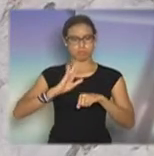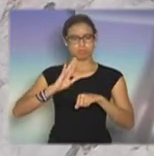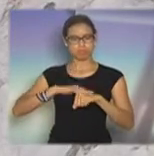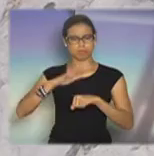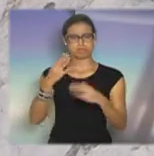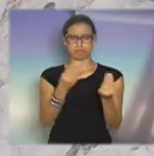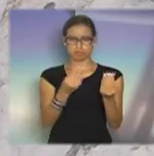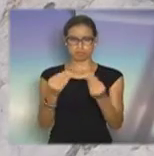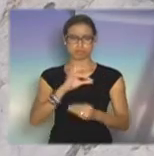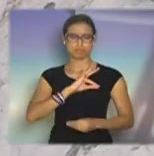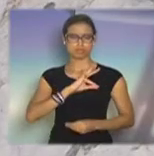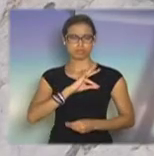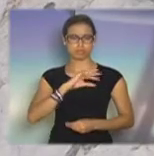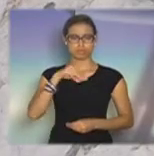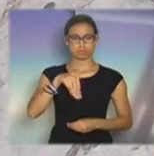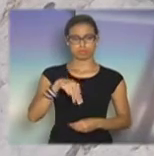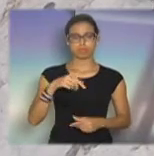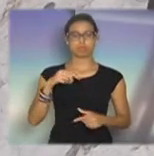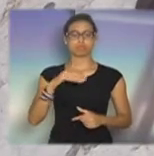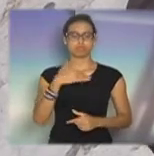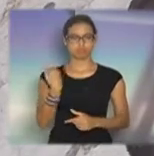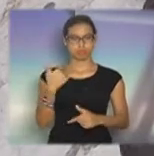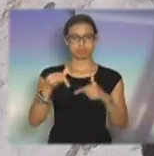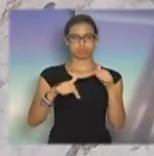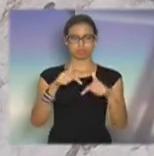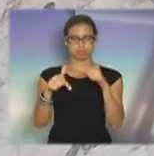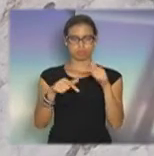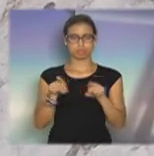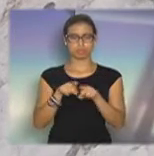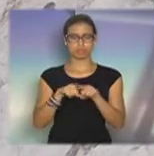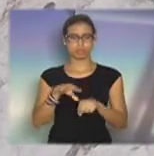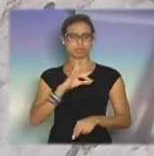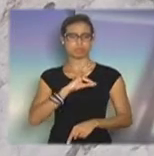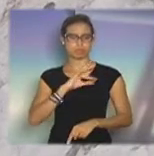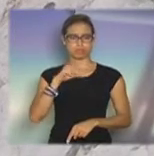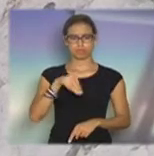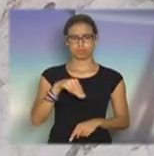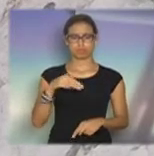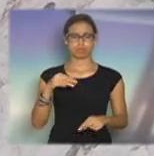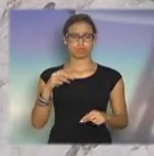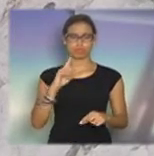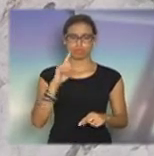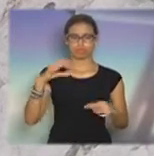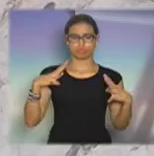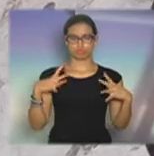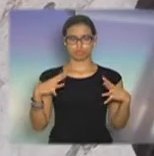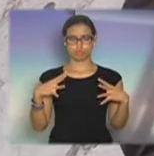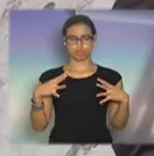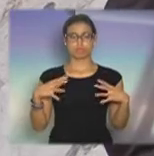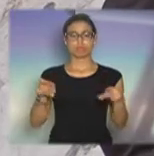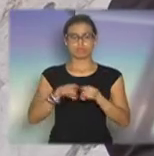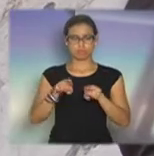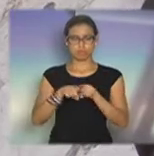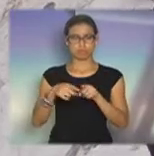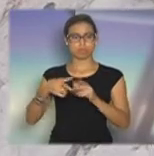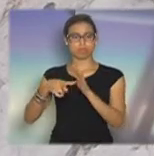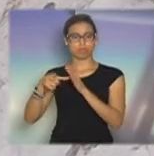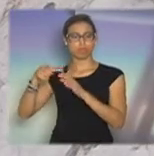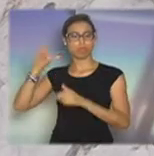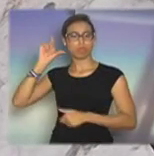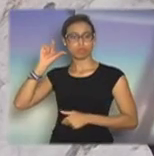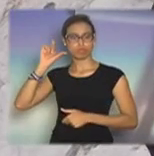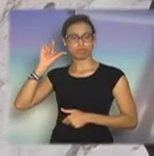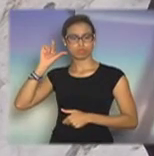militares mortos em serviço, policiais militares mortos de folga. Nós tivemos, inclusive, ontem a morte de uma